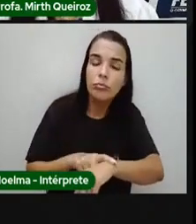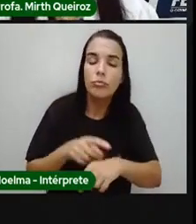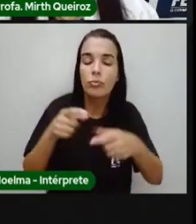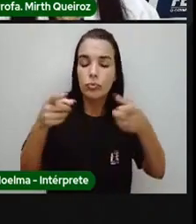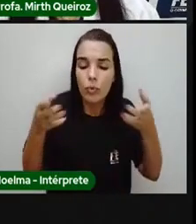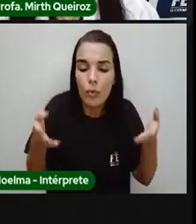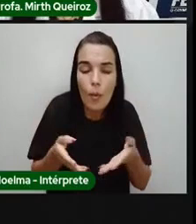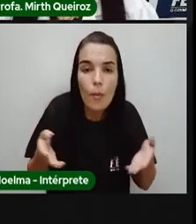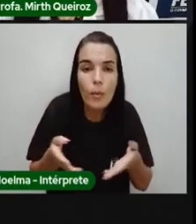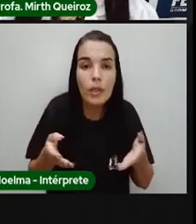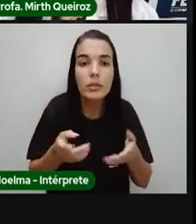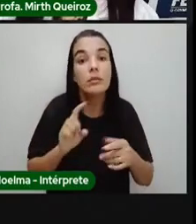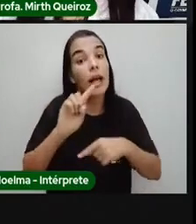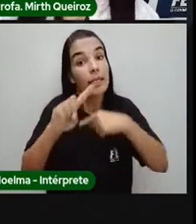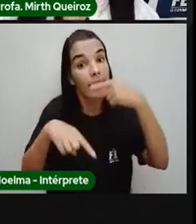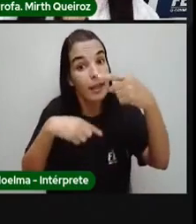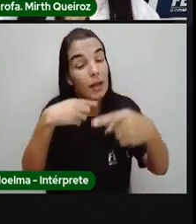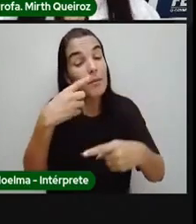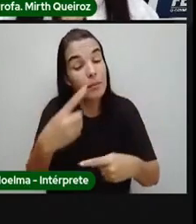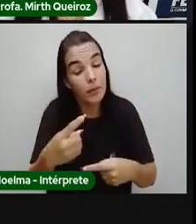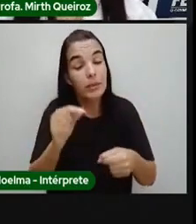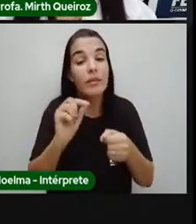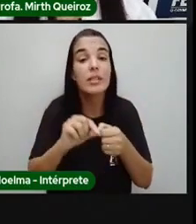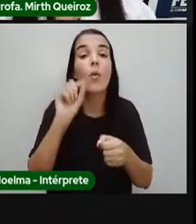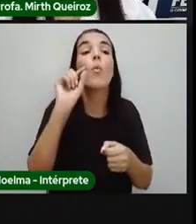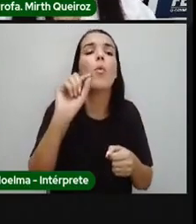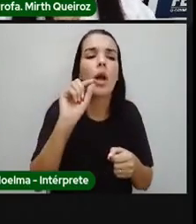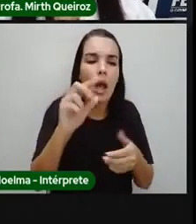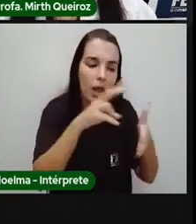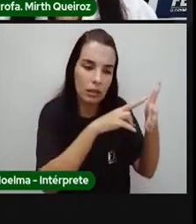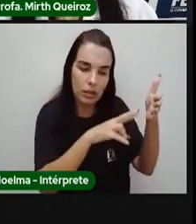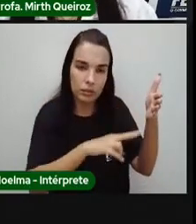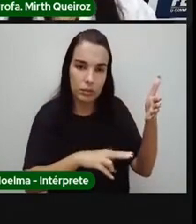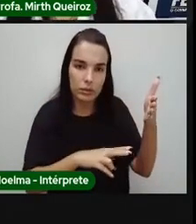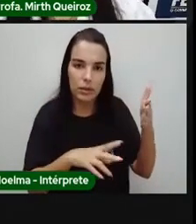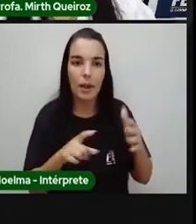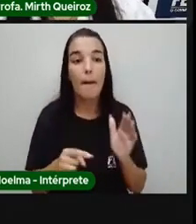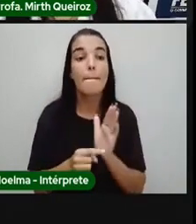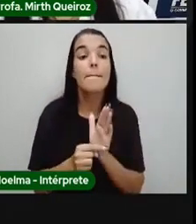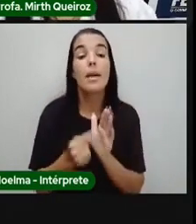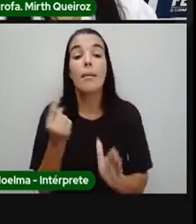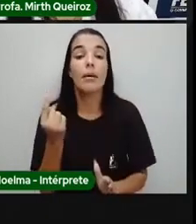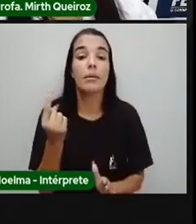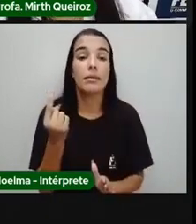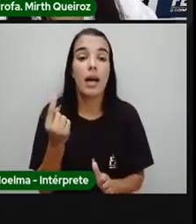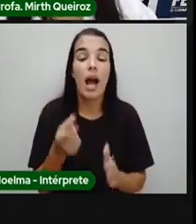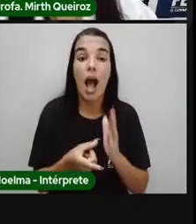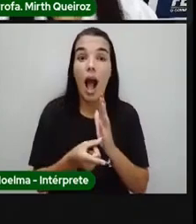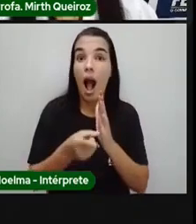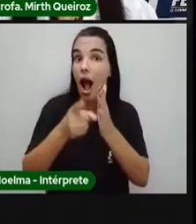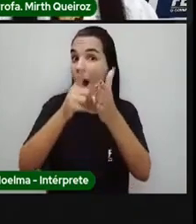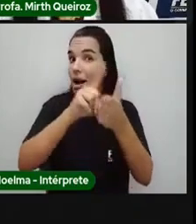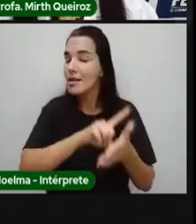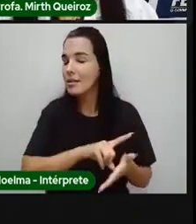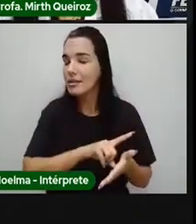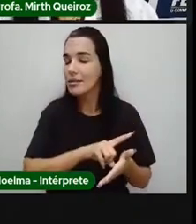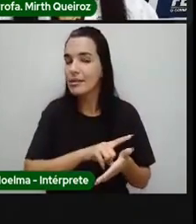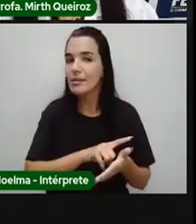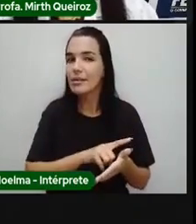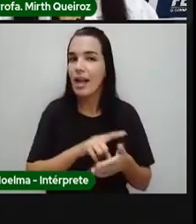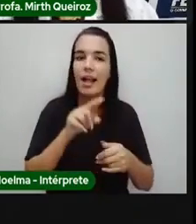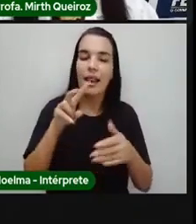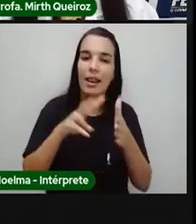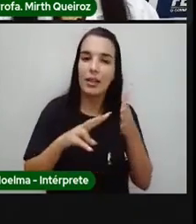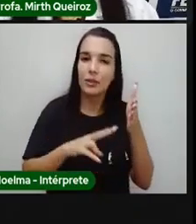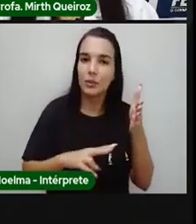leitura e o que vocês devem fazer depois da leitura? Primeira coisa, é muito importante, quando vocês